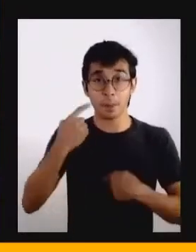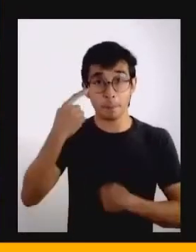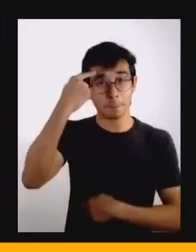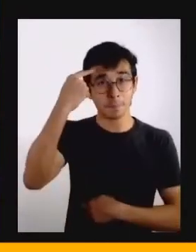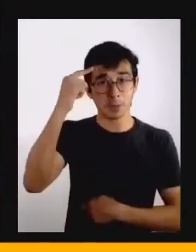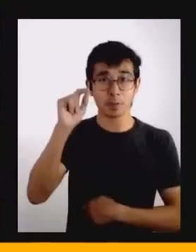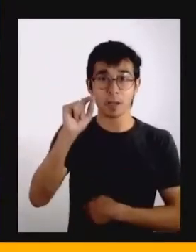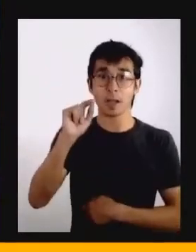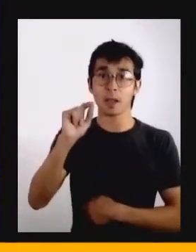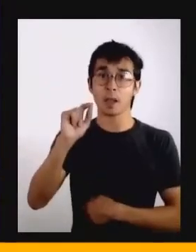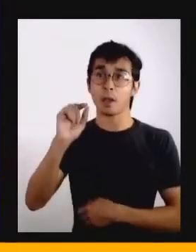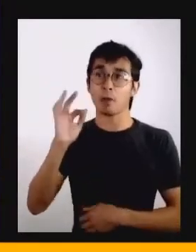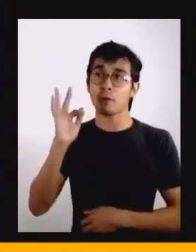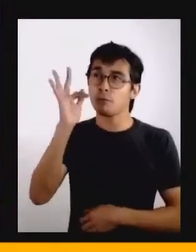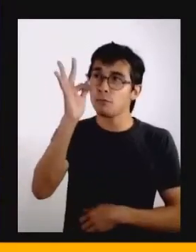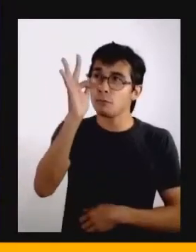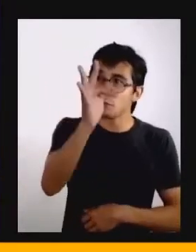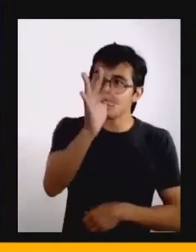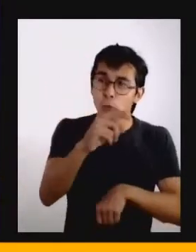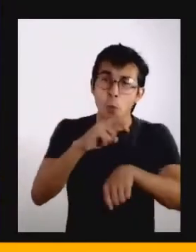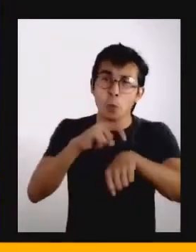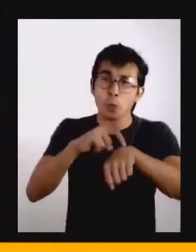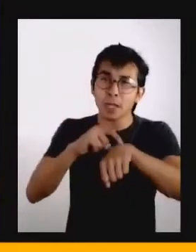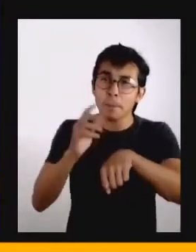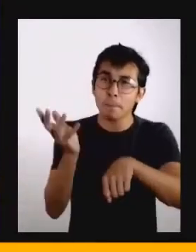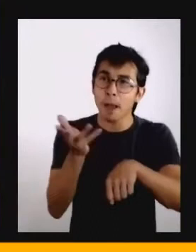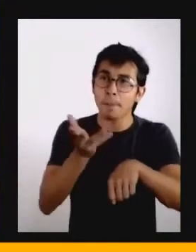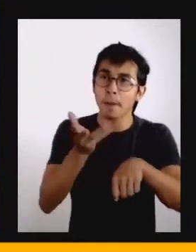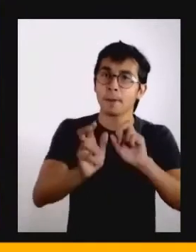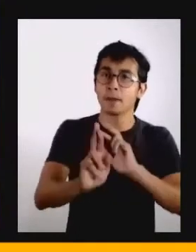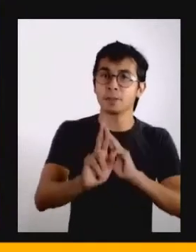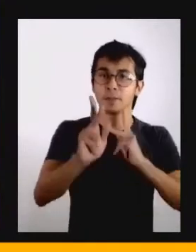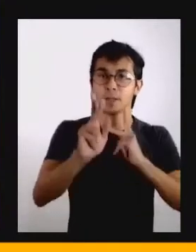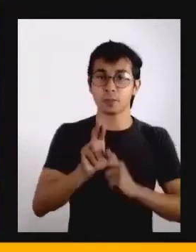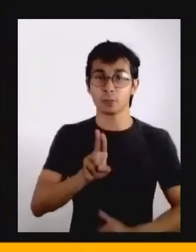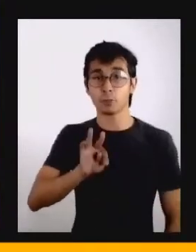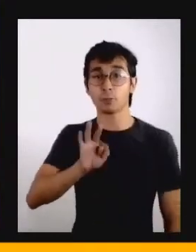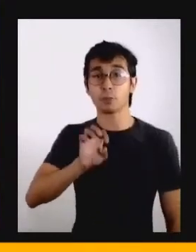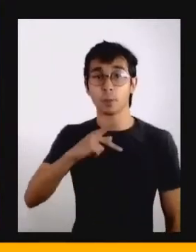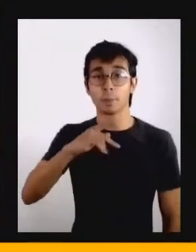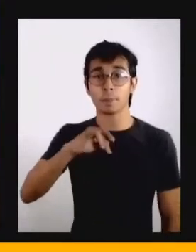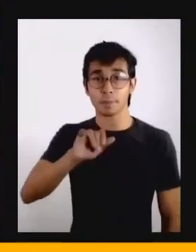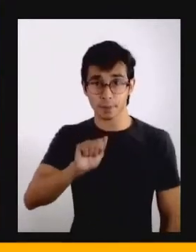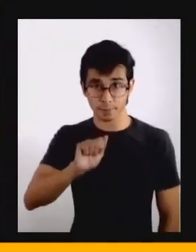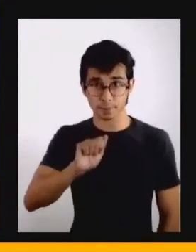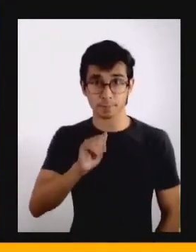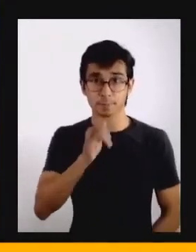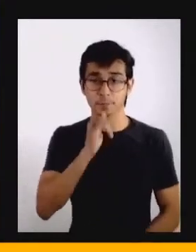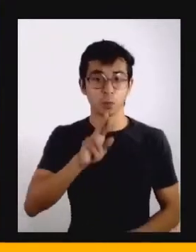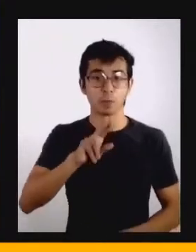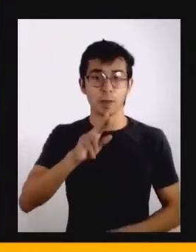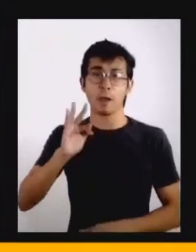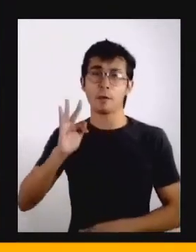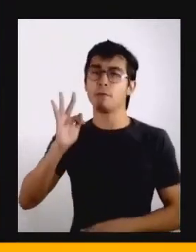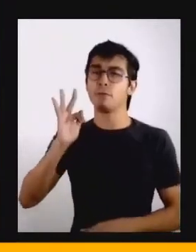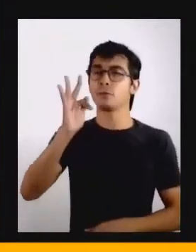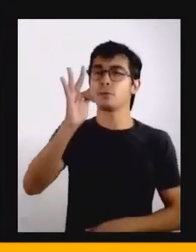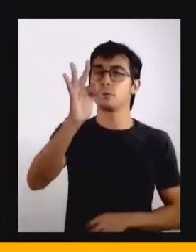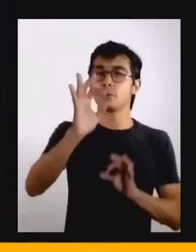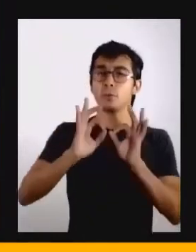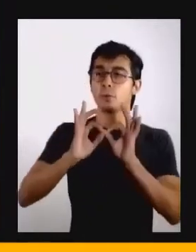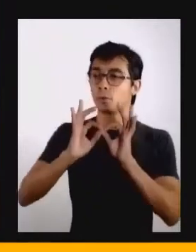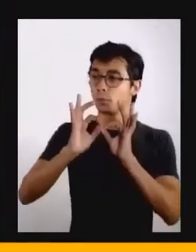Diferente da ideia de utopia, em que a gente está sempre num futuro distante, inalcançável,